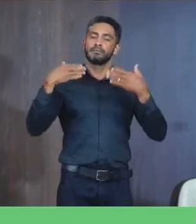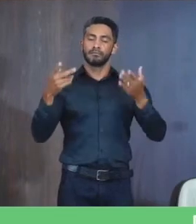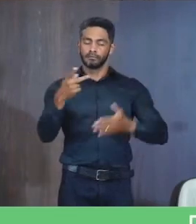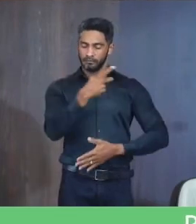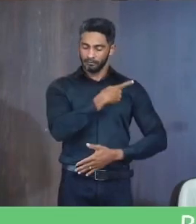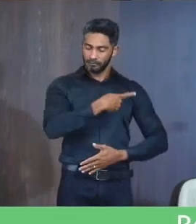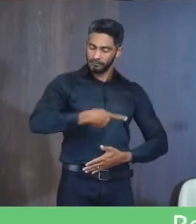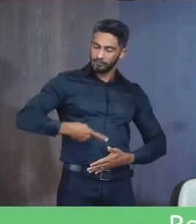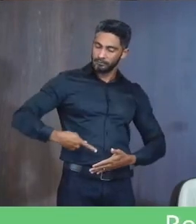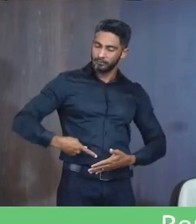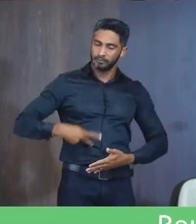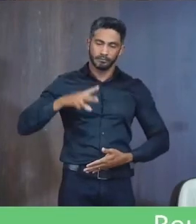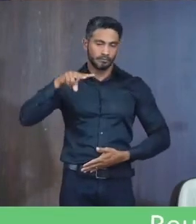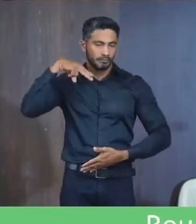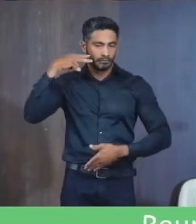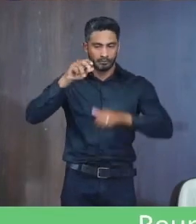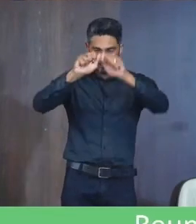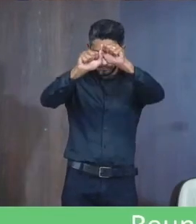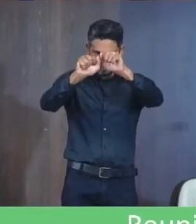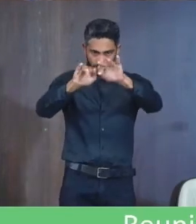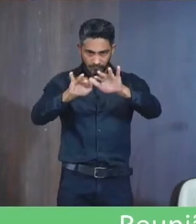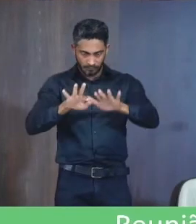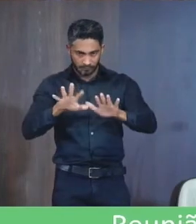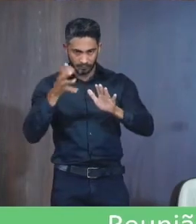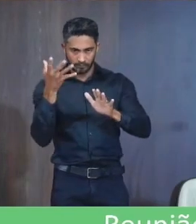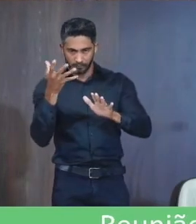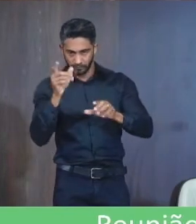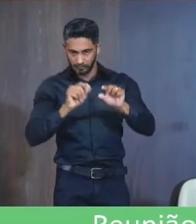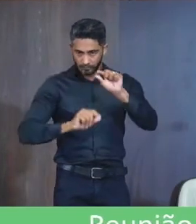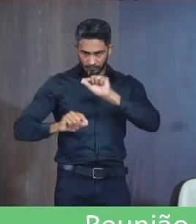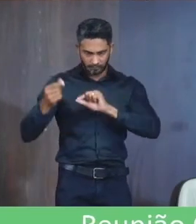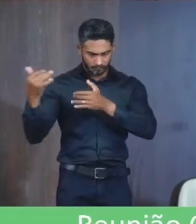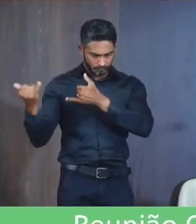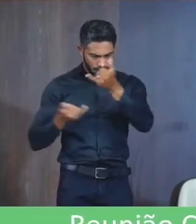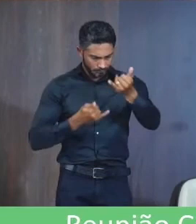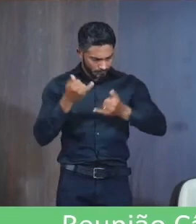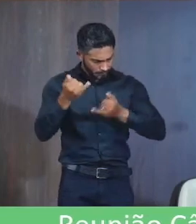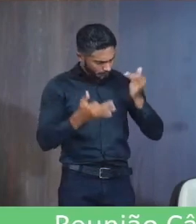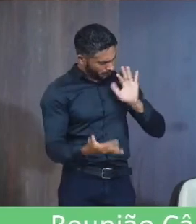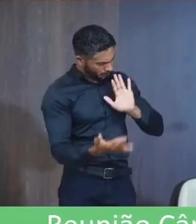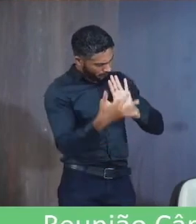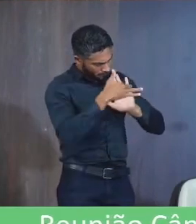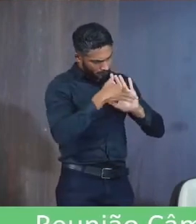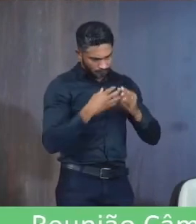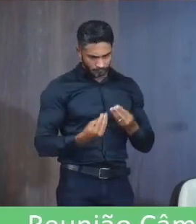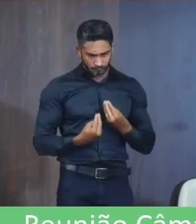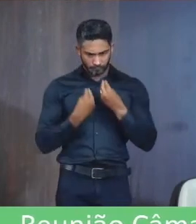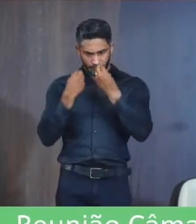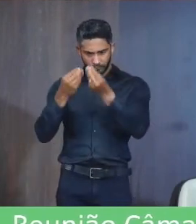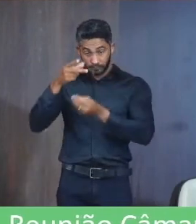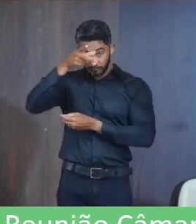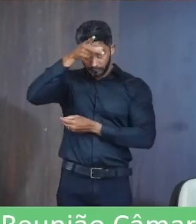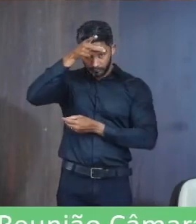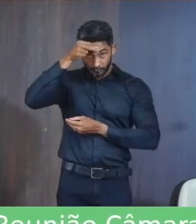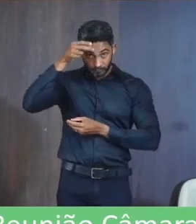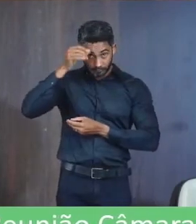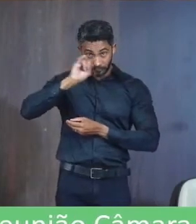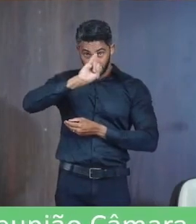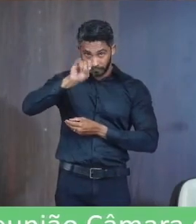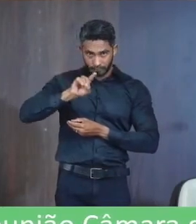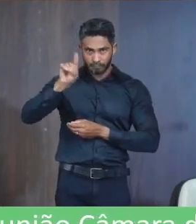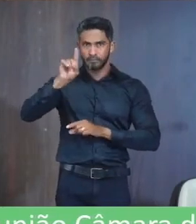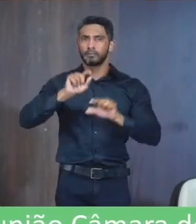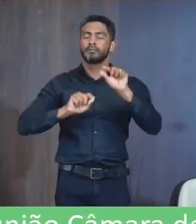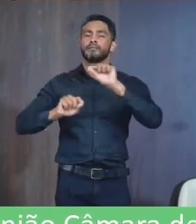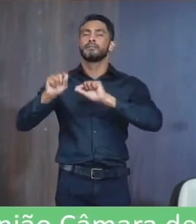Presidente O vereador Que subscreve Requer que Após Trimitação Regimental Seja encaminhado Ao senhor Prefeito Municipal José Aparecido